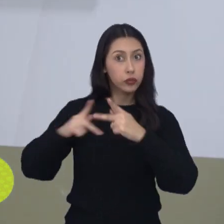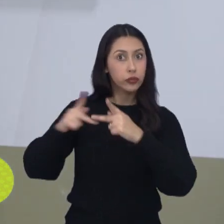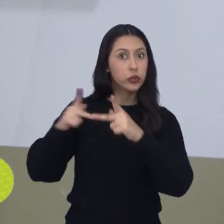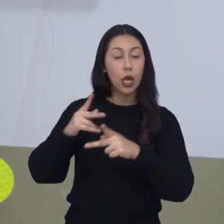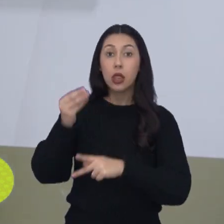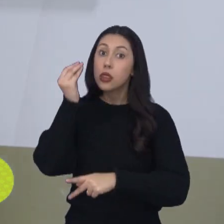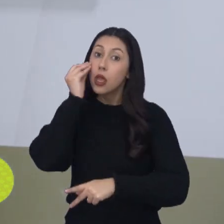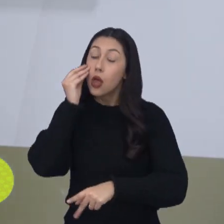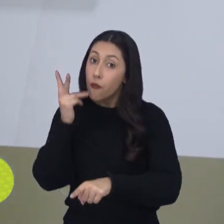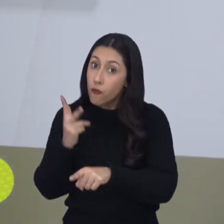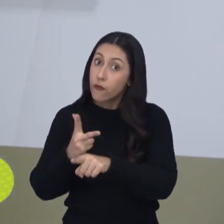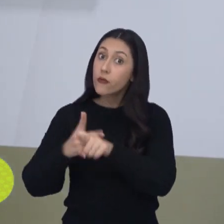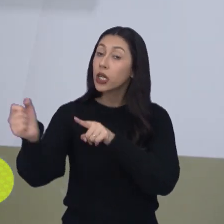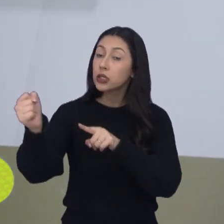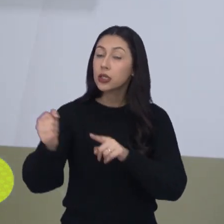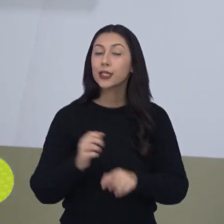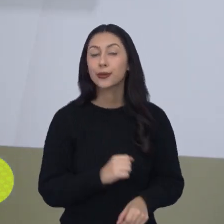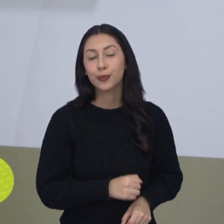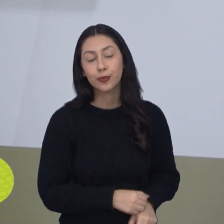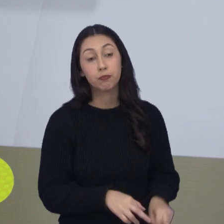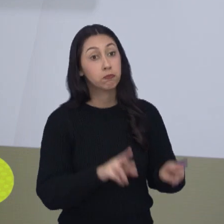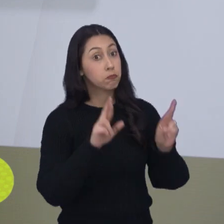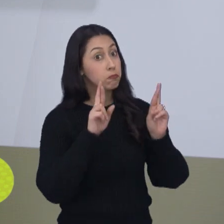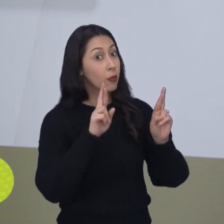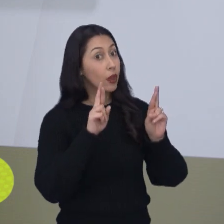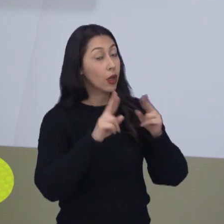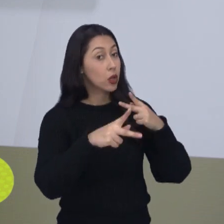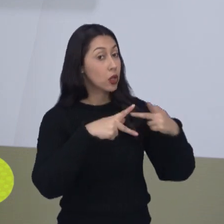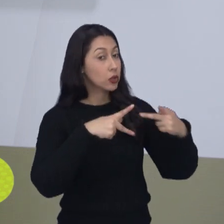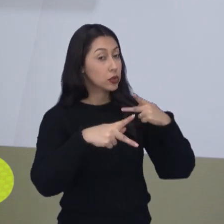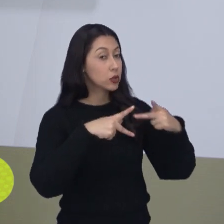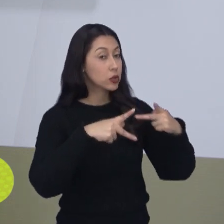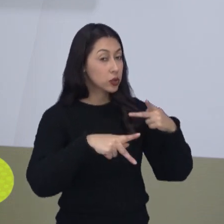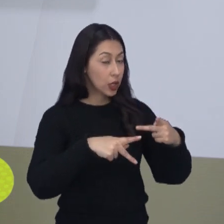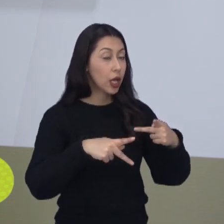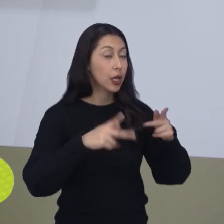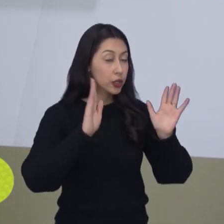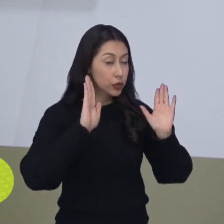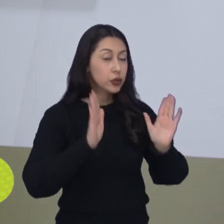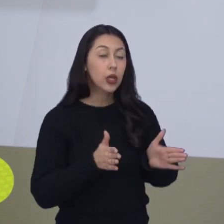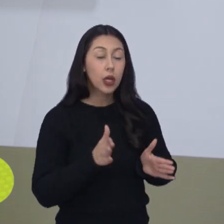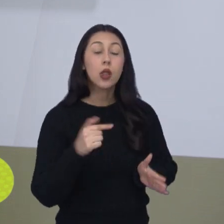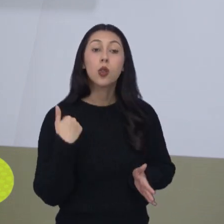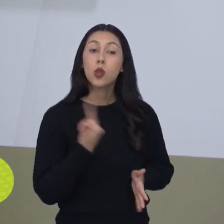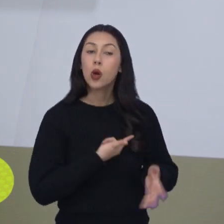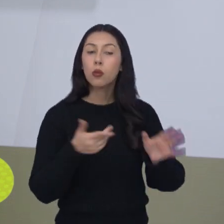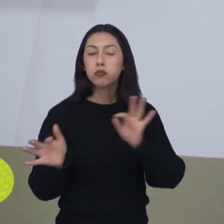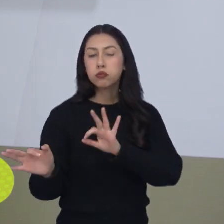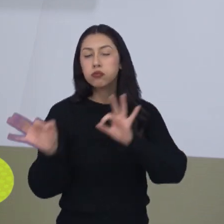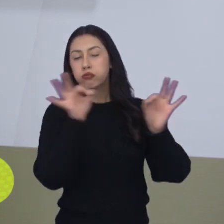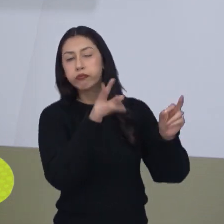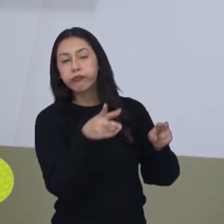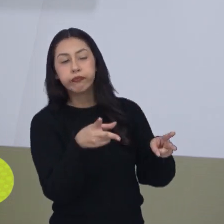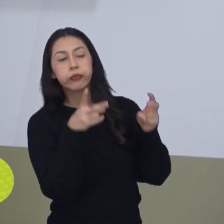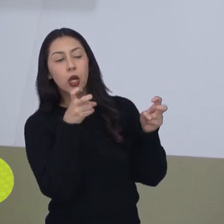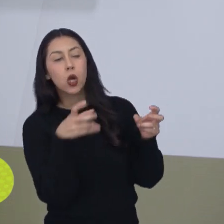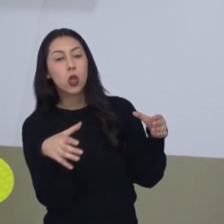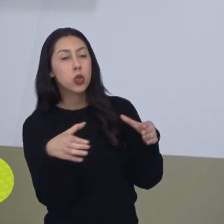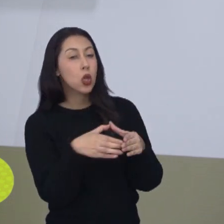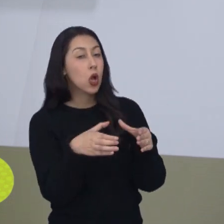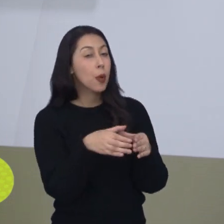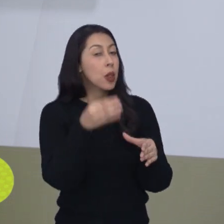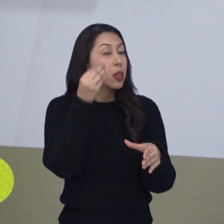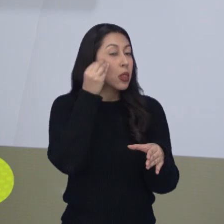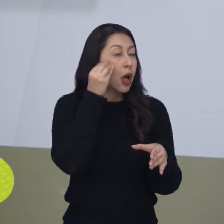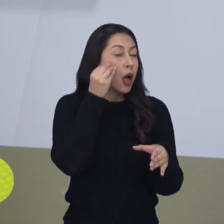Vieira, essa era a expectativa do São José desde o começo da competição A gente via que o time estava brigando ali pra